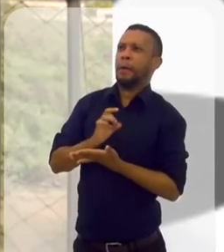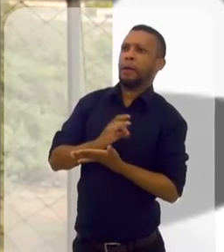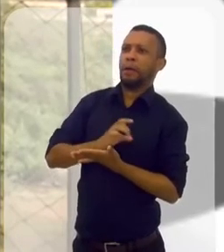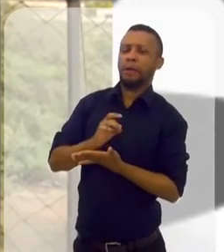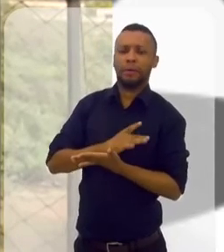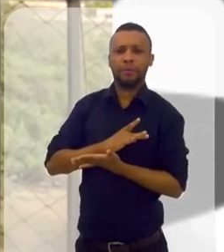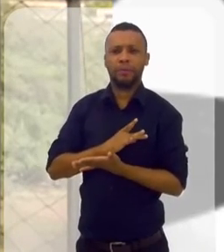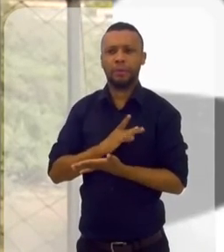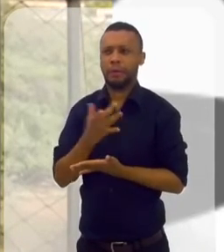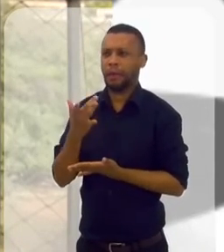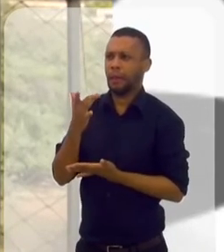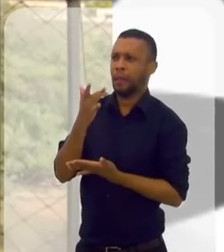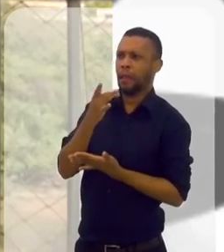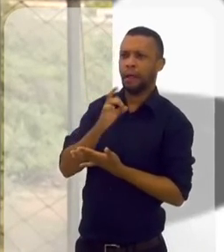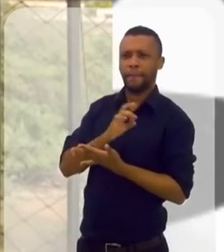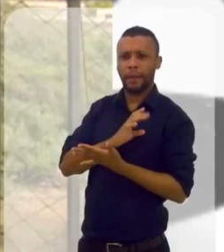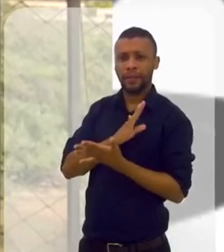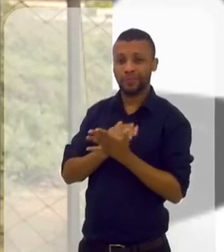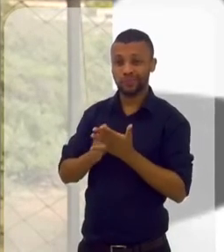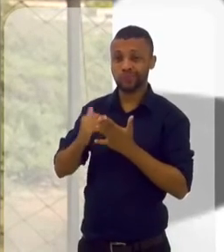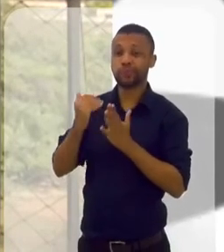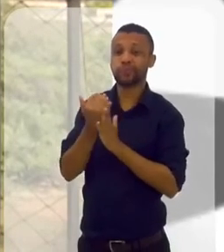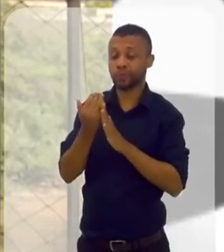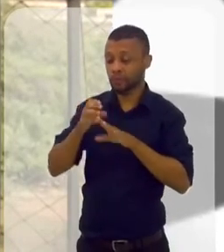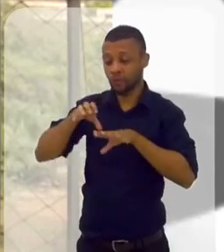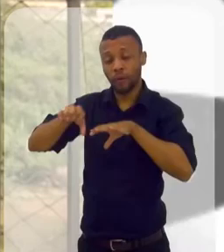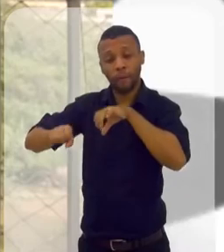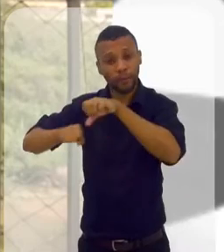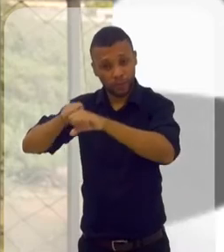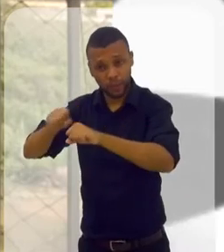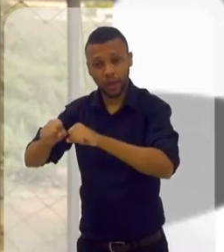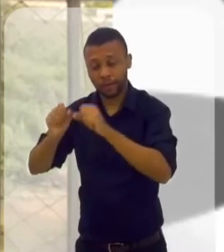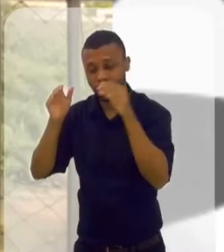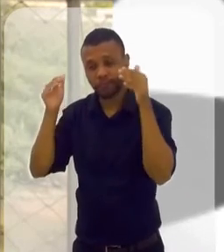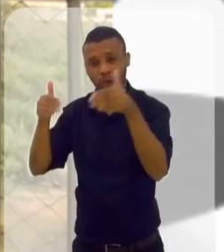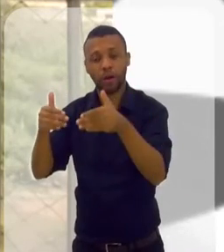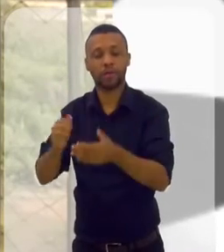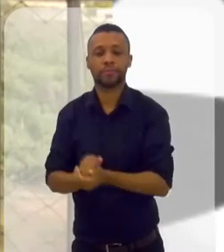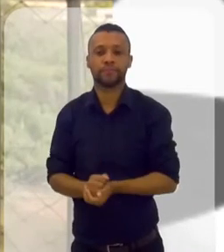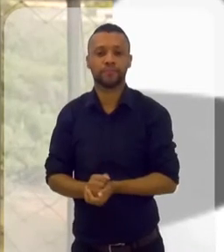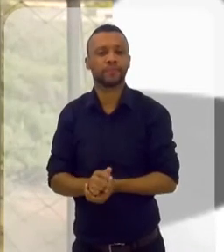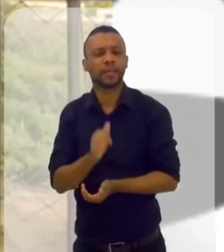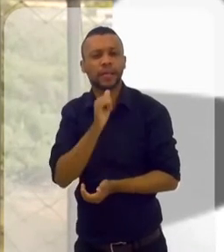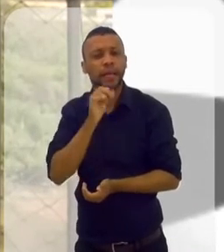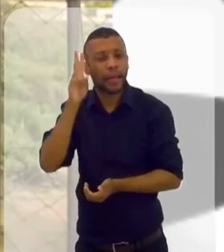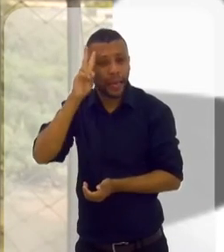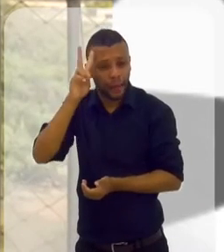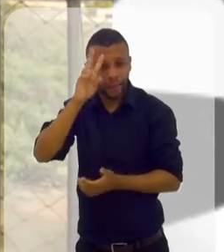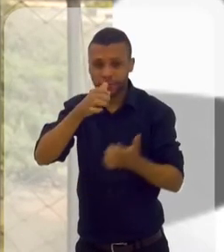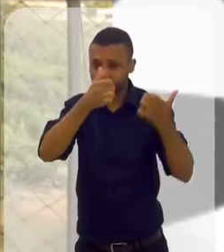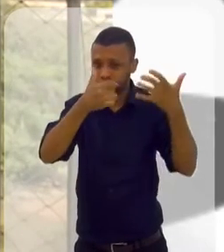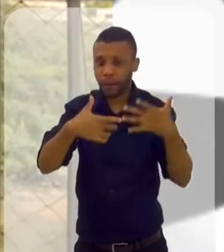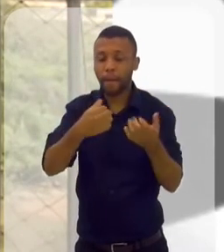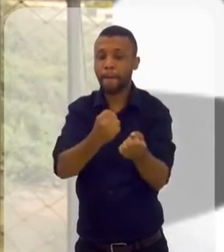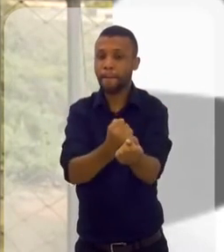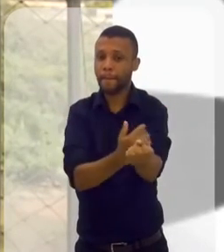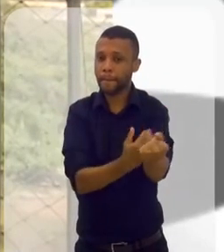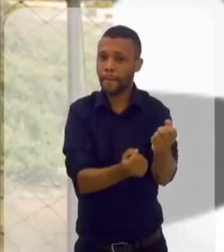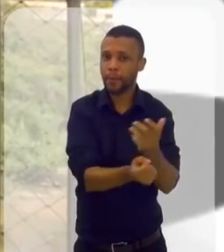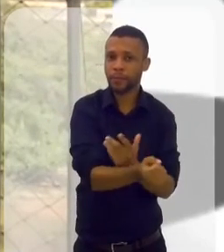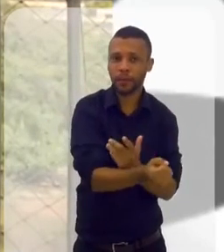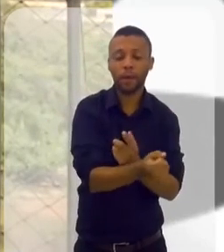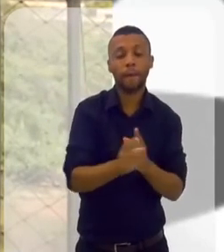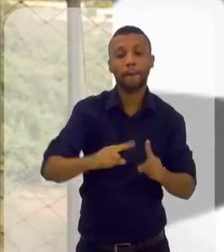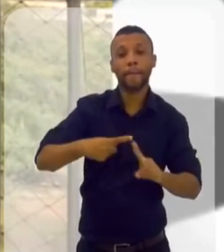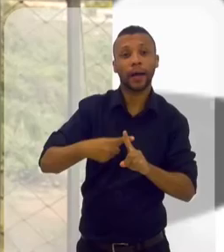sinto medo. Medo, medo, medo, medo. Então eu vou buscar o medo. Lembra que eu te falei? Uma emoção